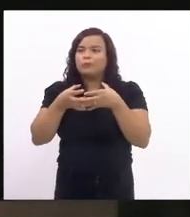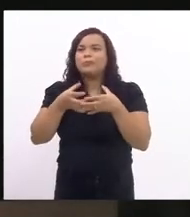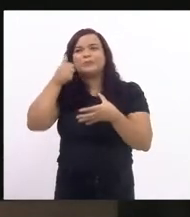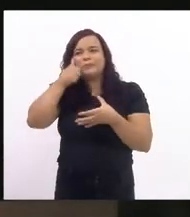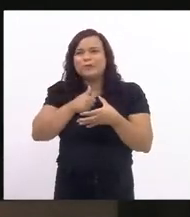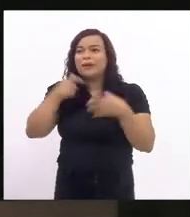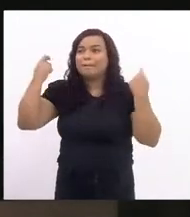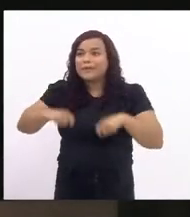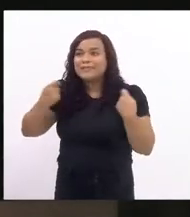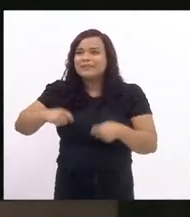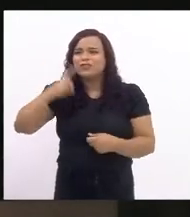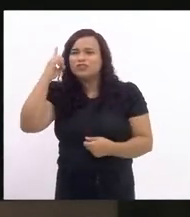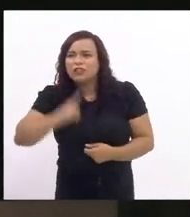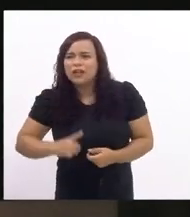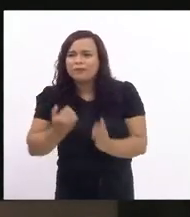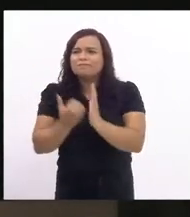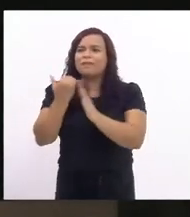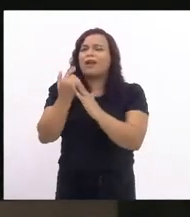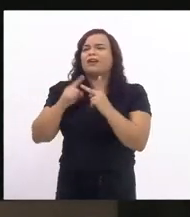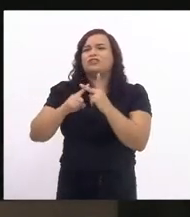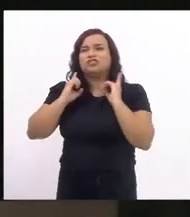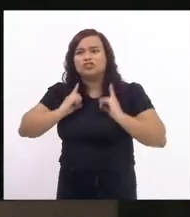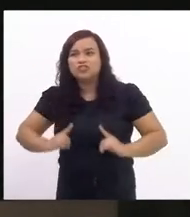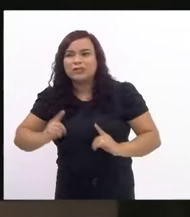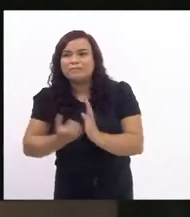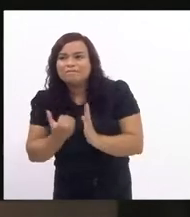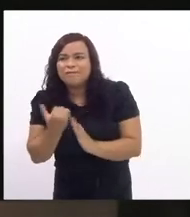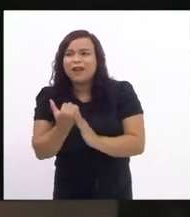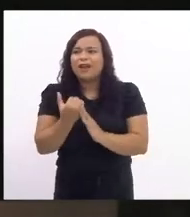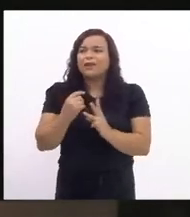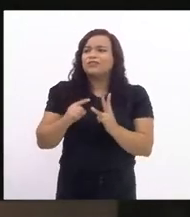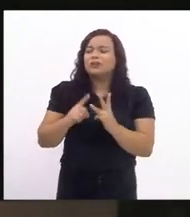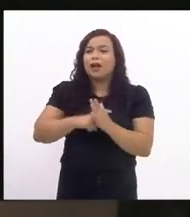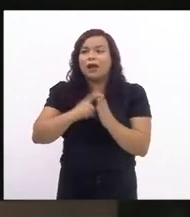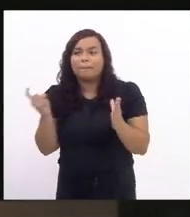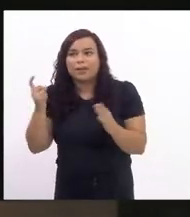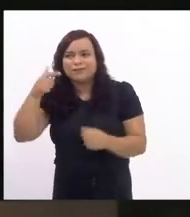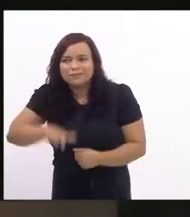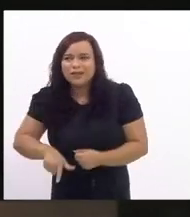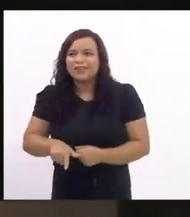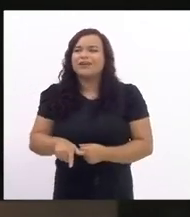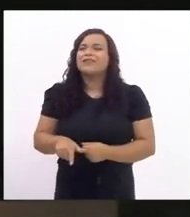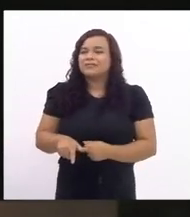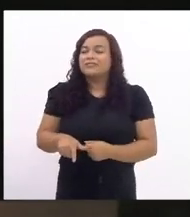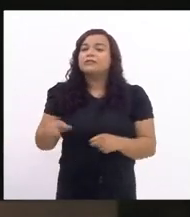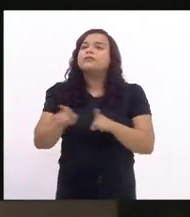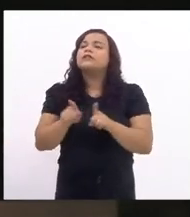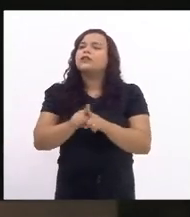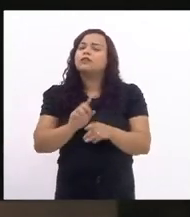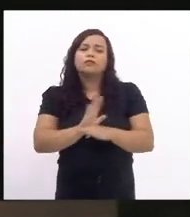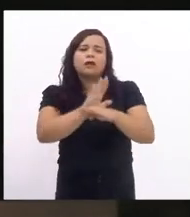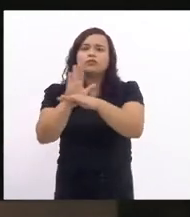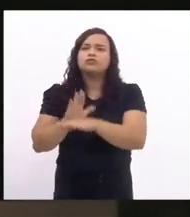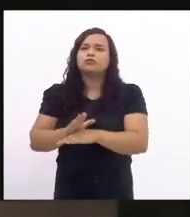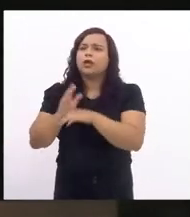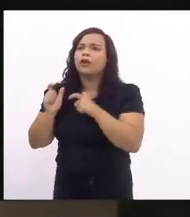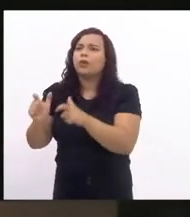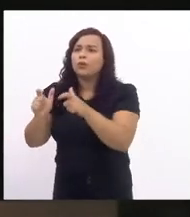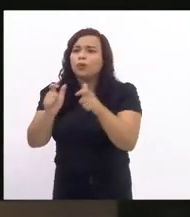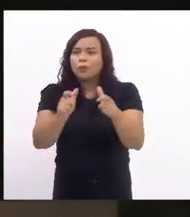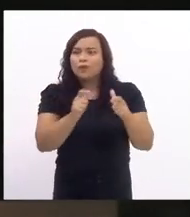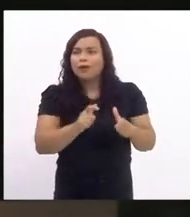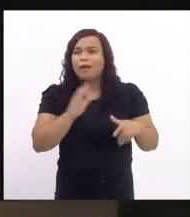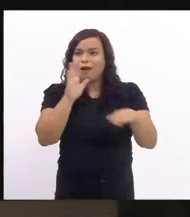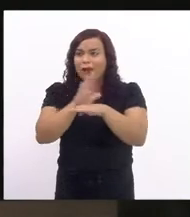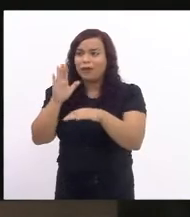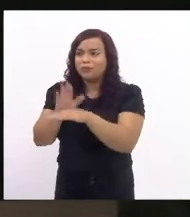por mais direito por mais dignidade por mais autonomia para que hajam espaços que continuem